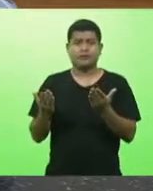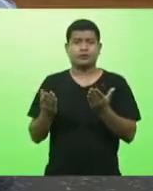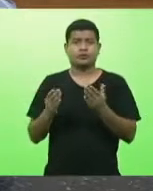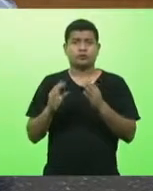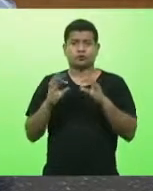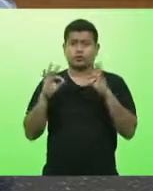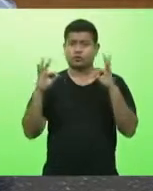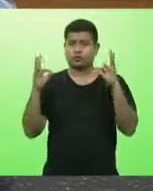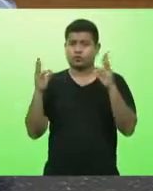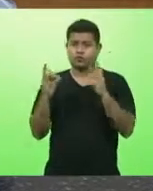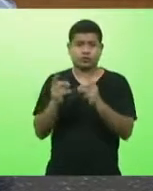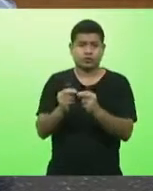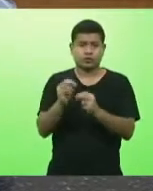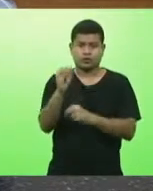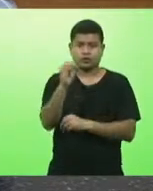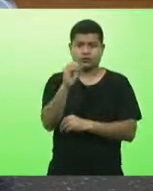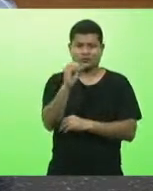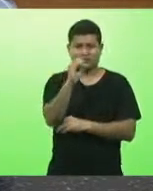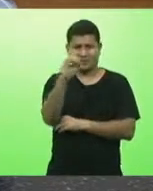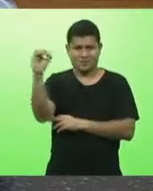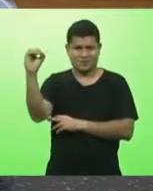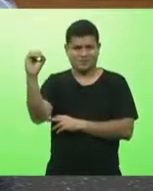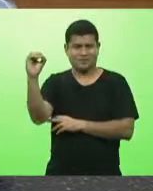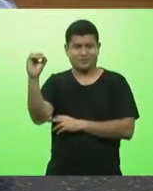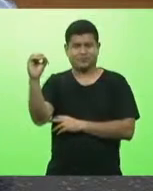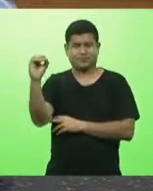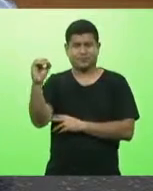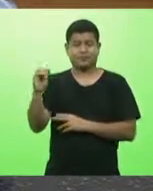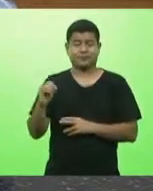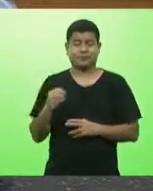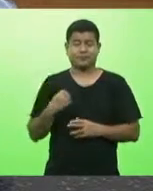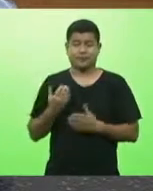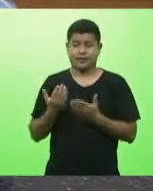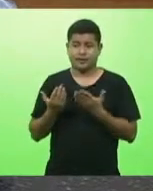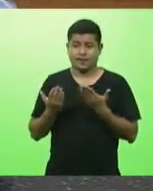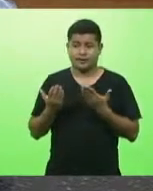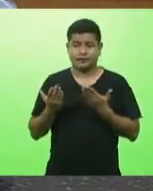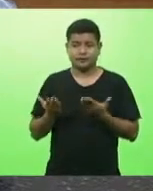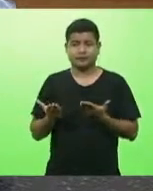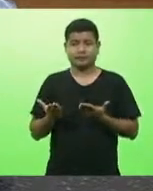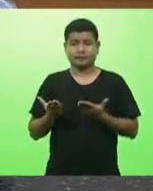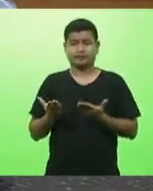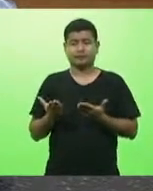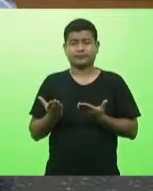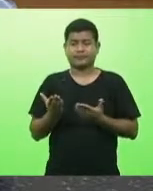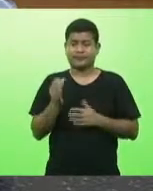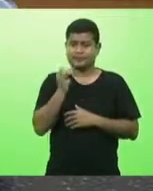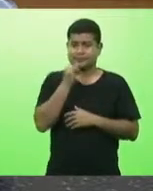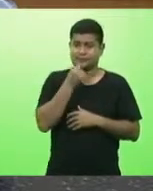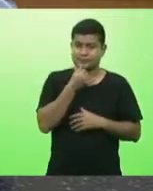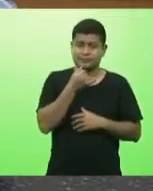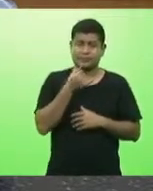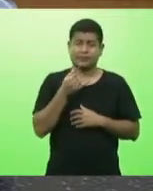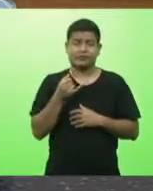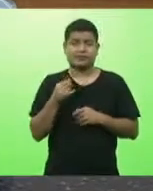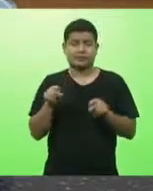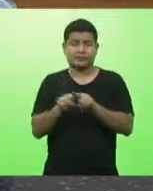o nosso oeste e que alcança infelizmente alcança